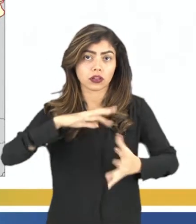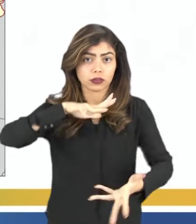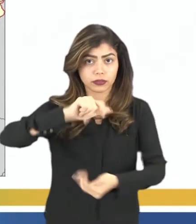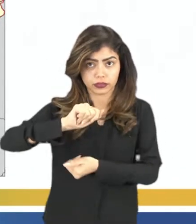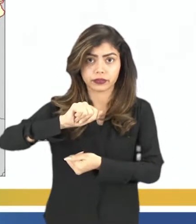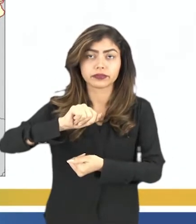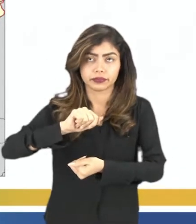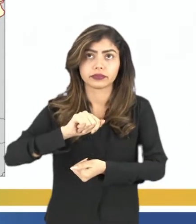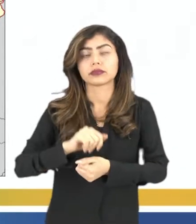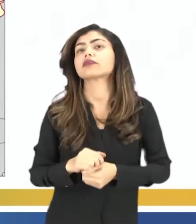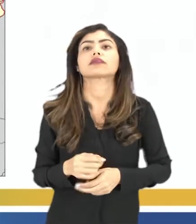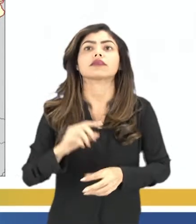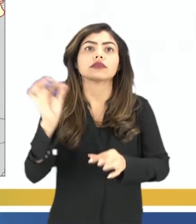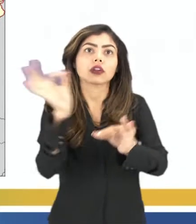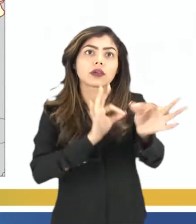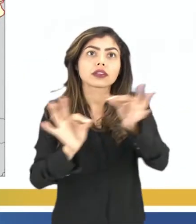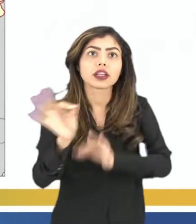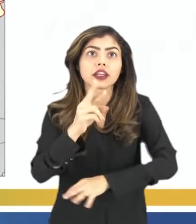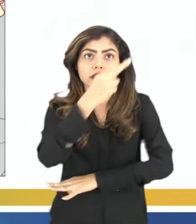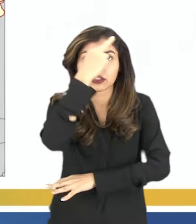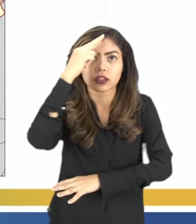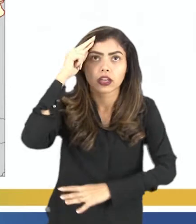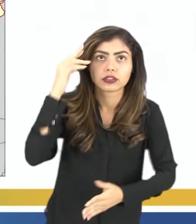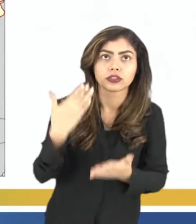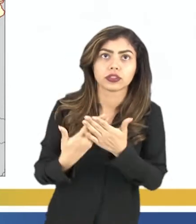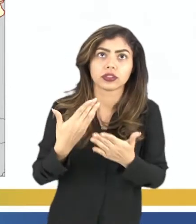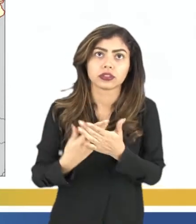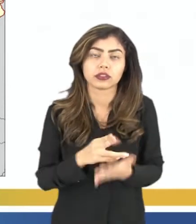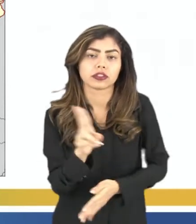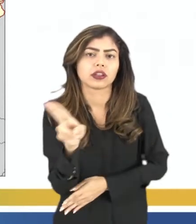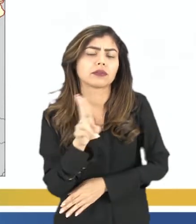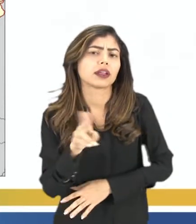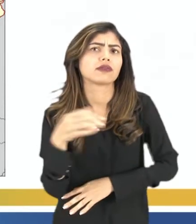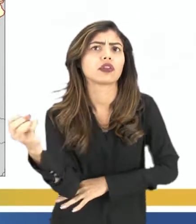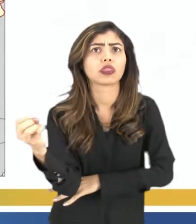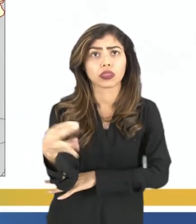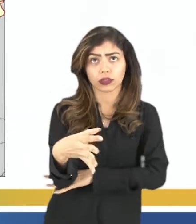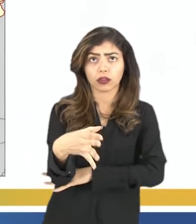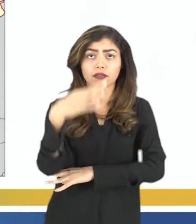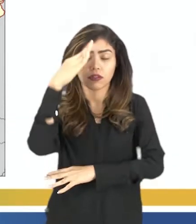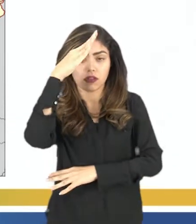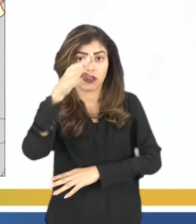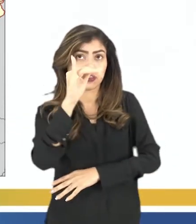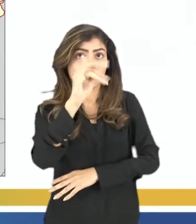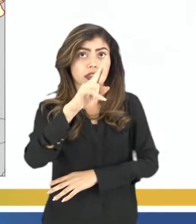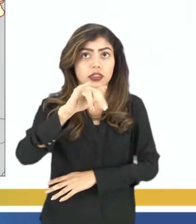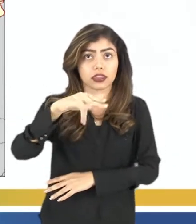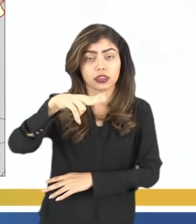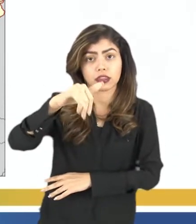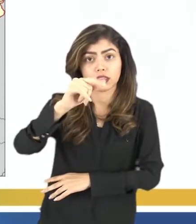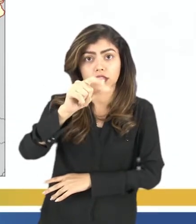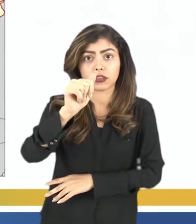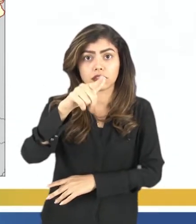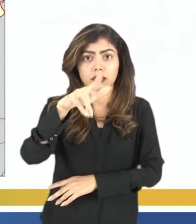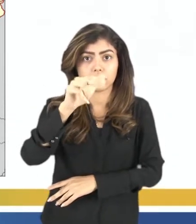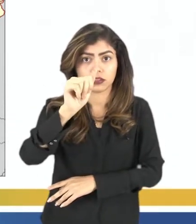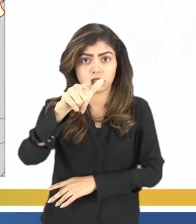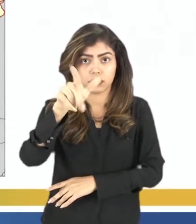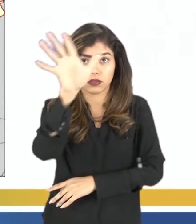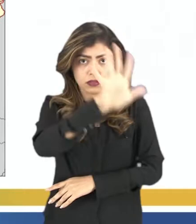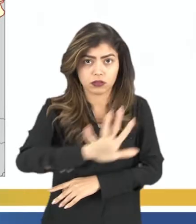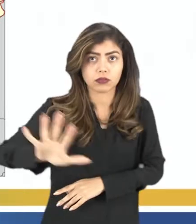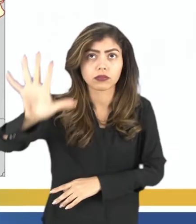mundial, configurando o que historiadores e estudiosos chamam de nova ordem internacional.